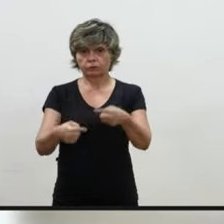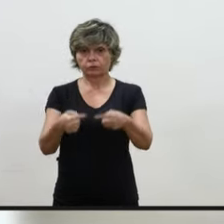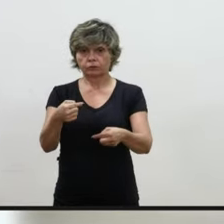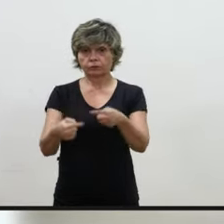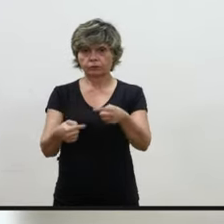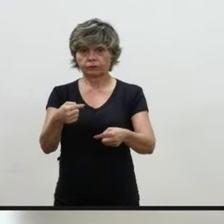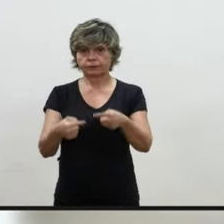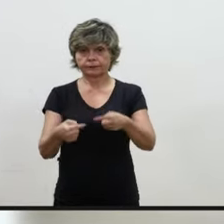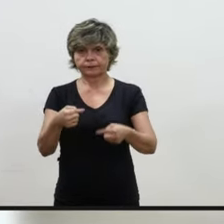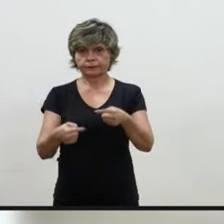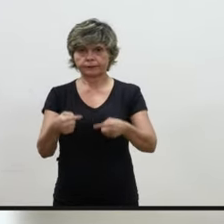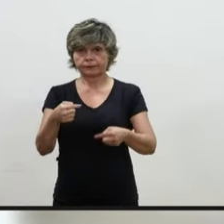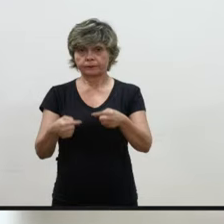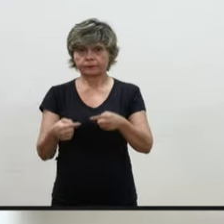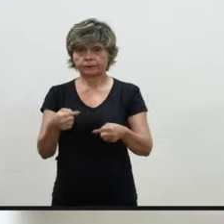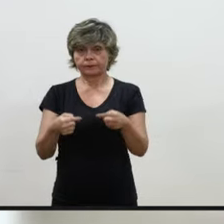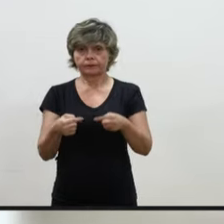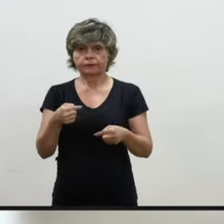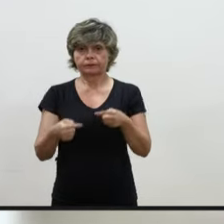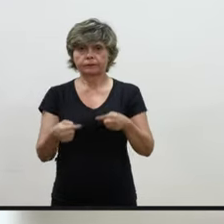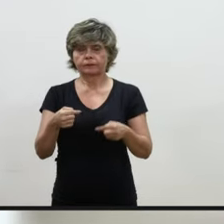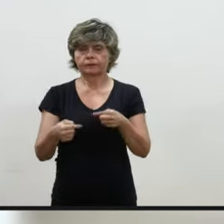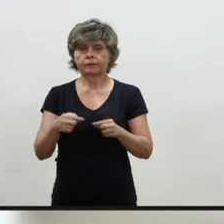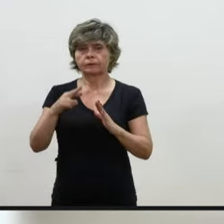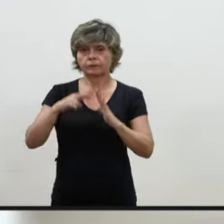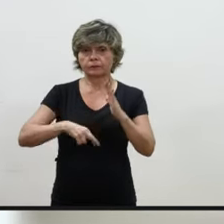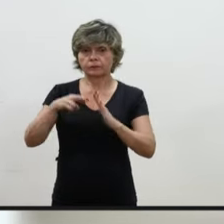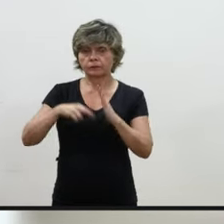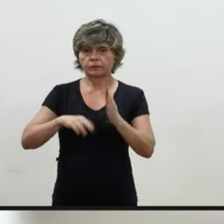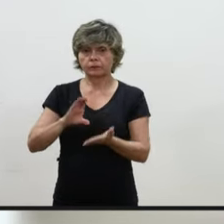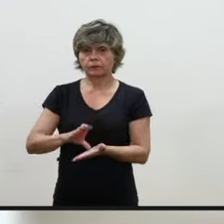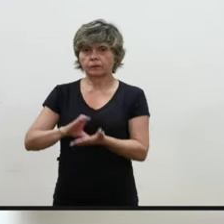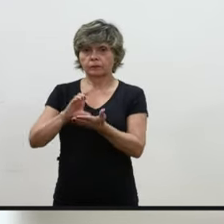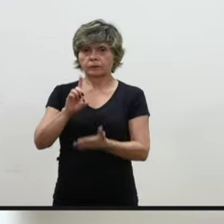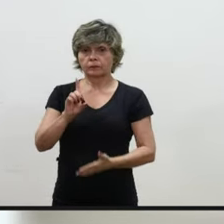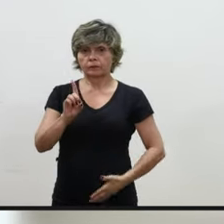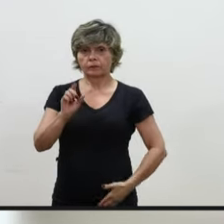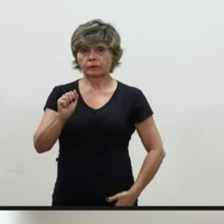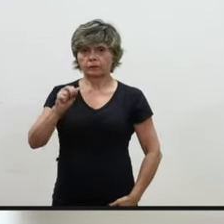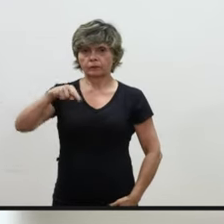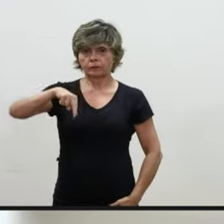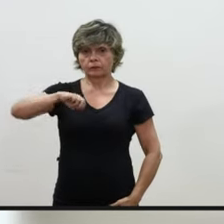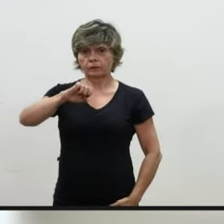quatro processos do sistema eletrônico de relatoria do conselheiro Daniel Augusto Goulart.